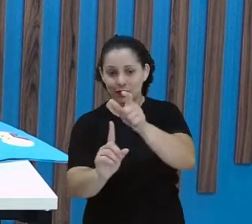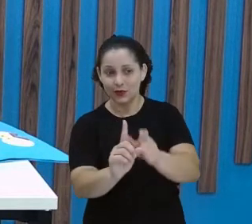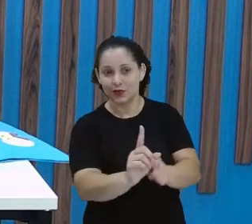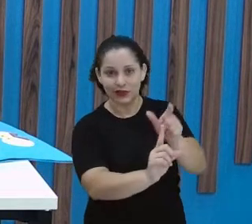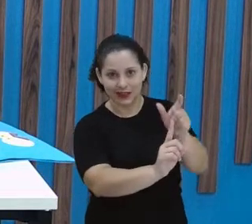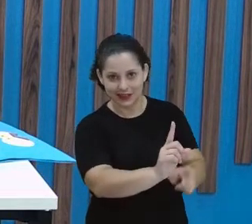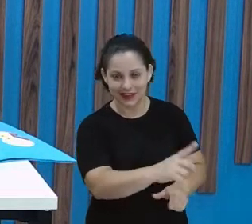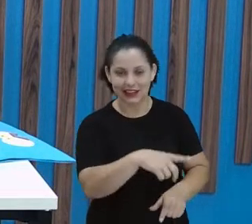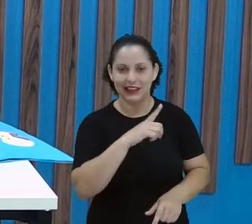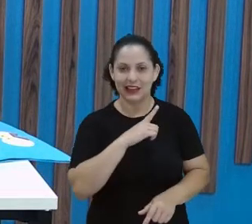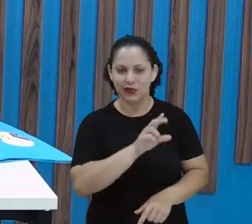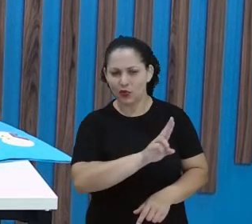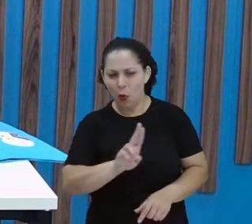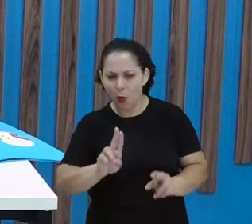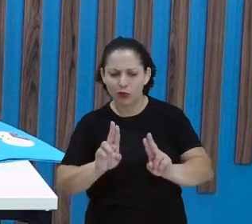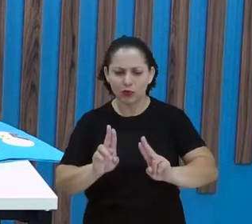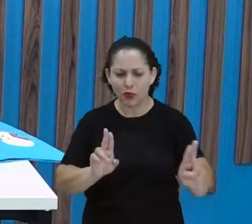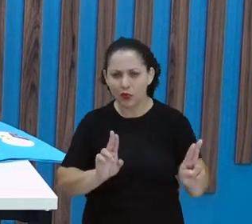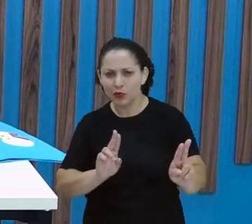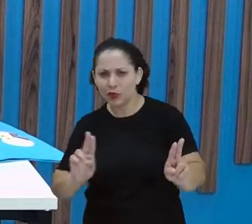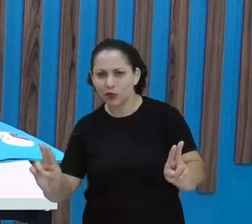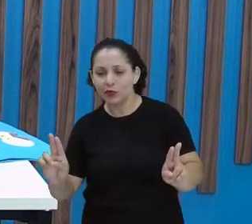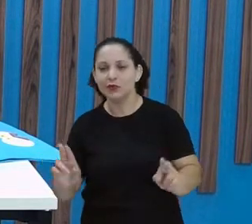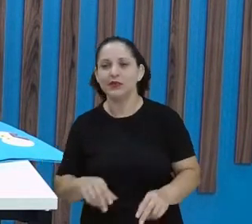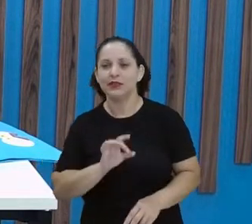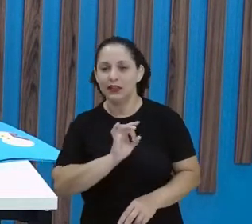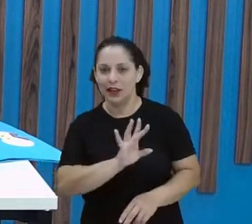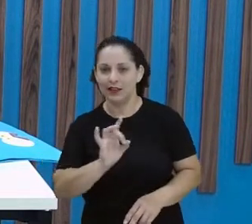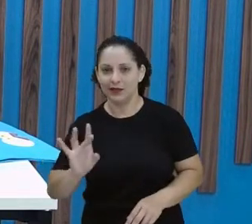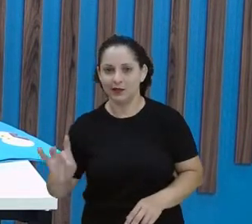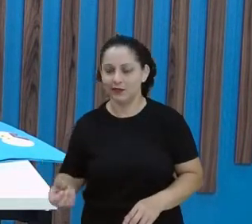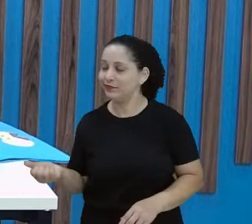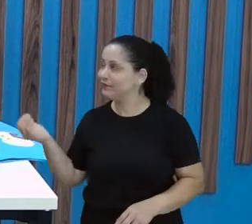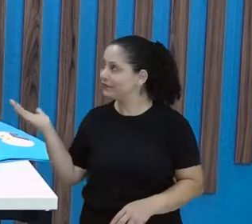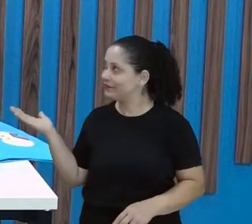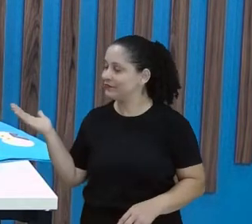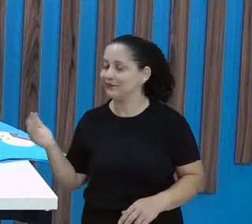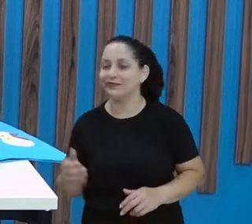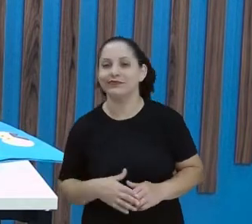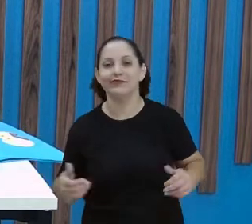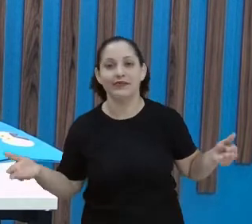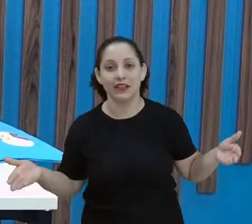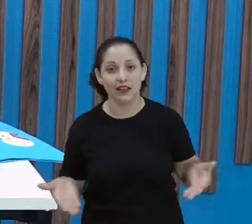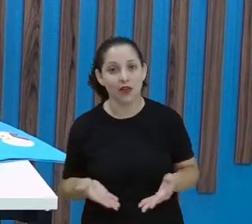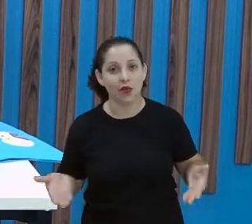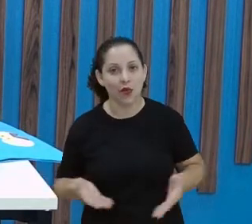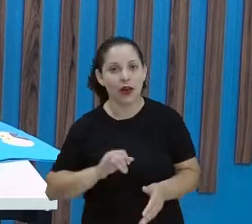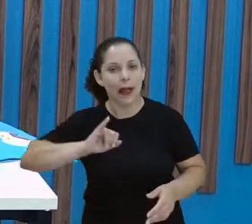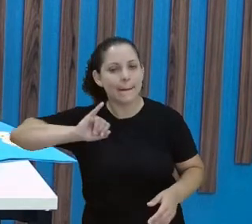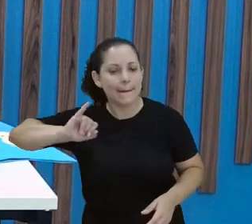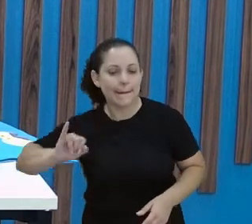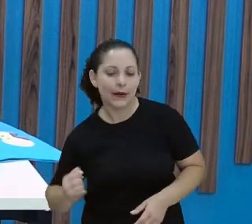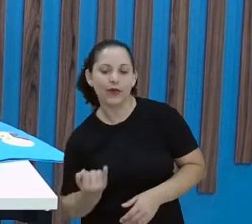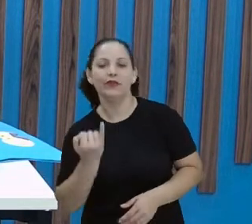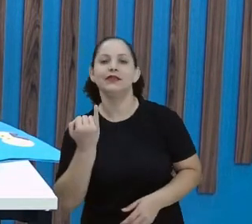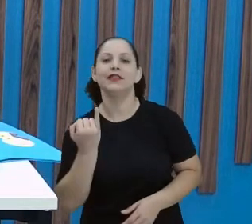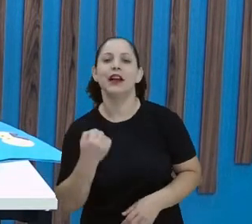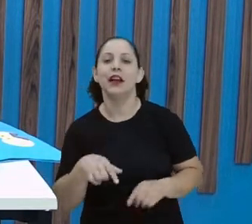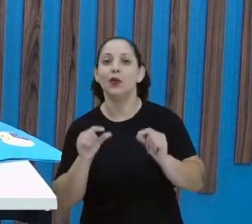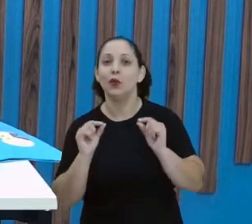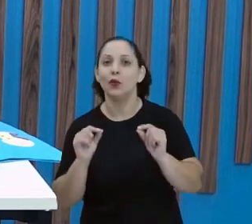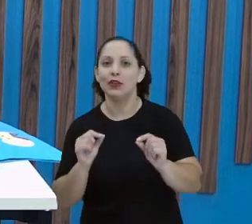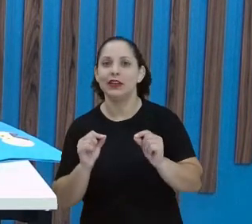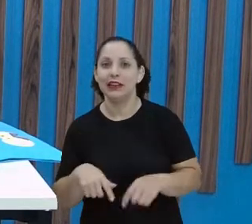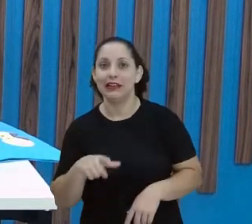Pensamos o nome de alguns personagens. Olha aí. Ema, Dorothy e Henrique. E a gente ainda aproveitou para trabalhar os